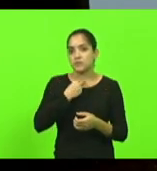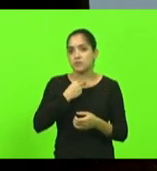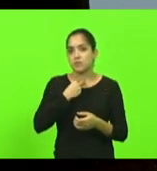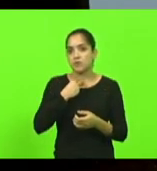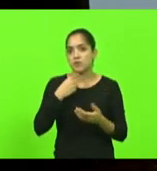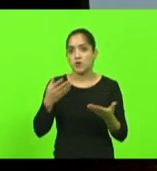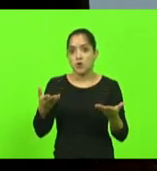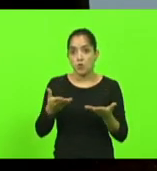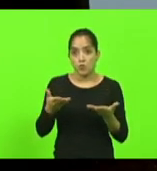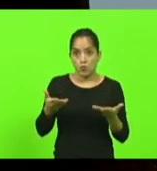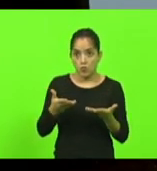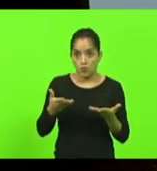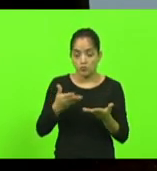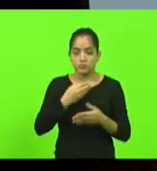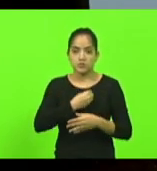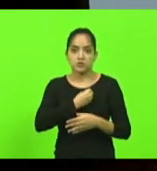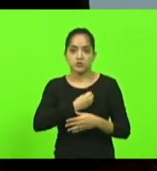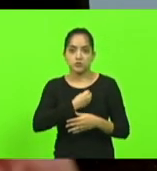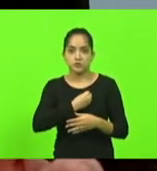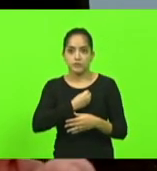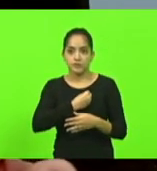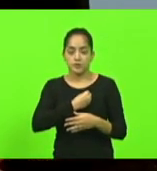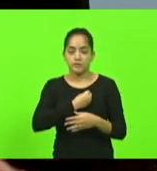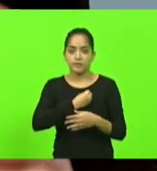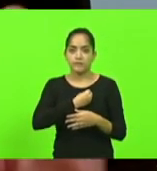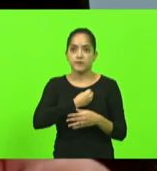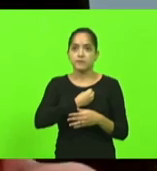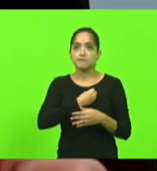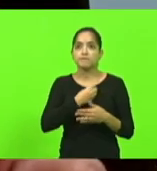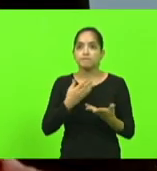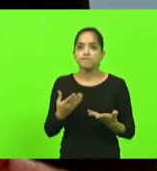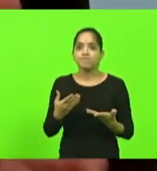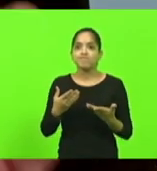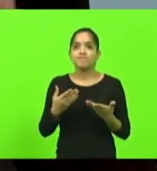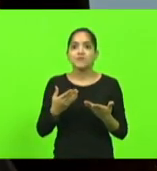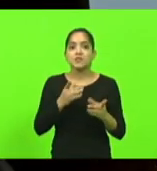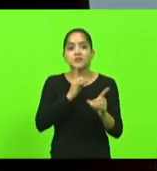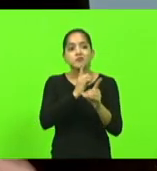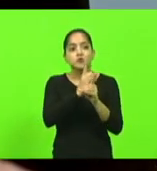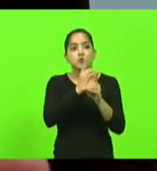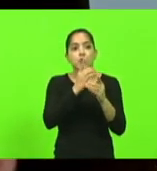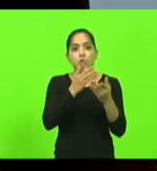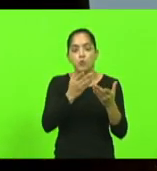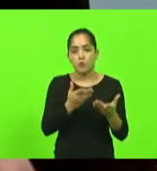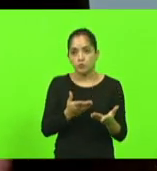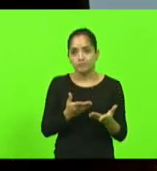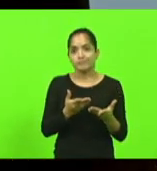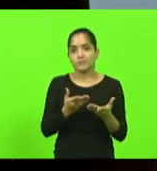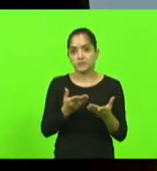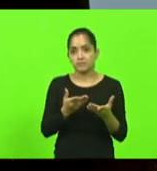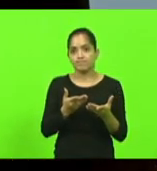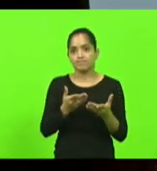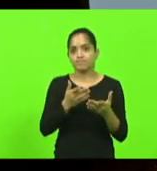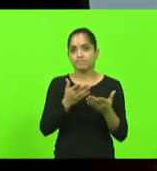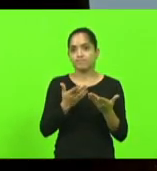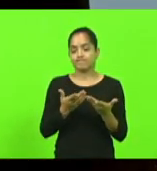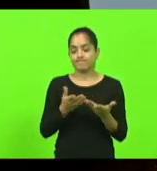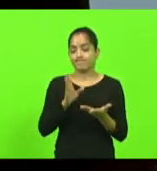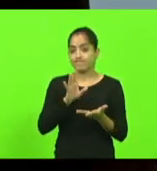que nós estamos vivendo que nós estamos nos deparando com esta triste e dura realidade.